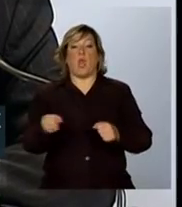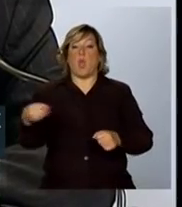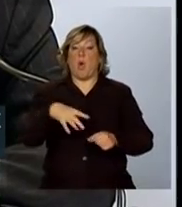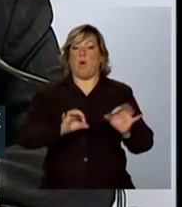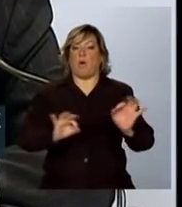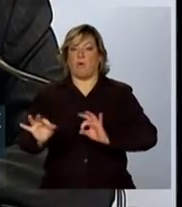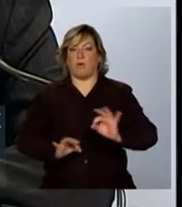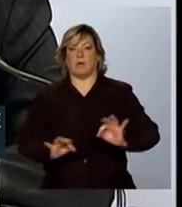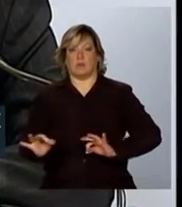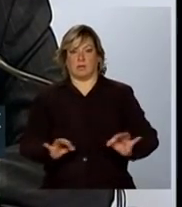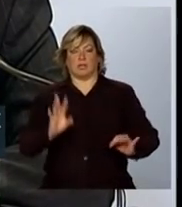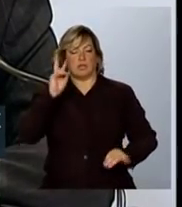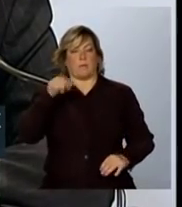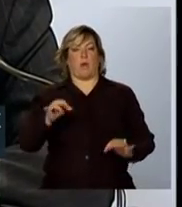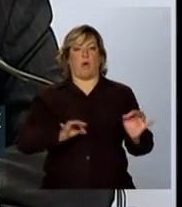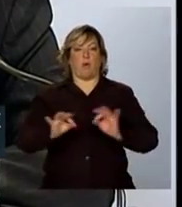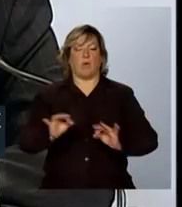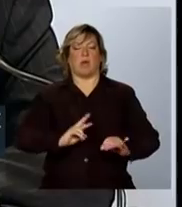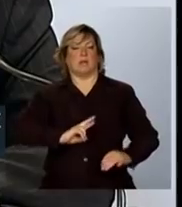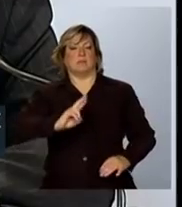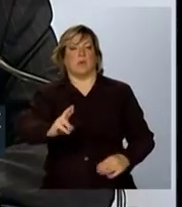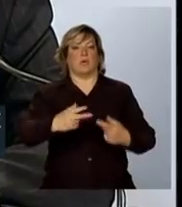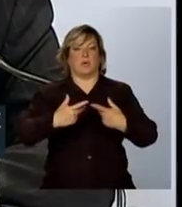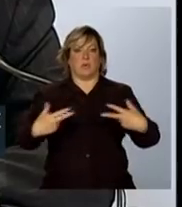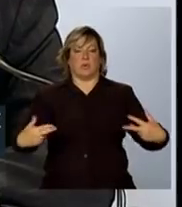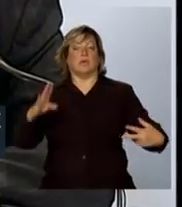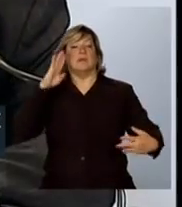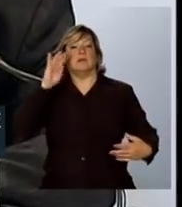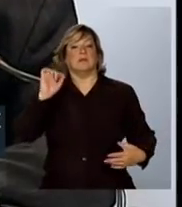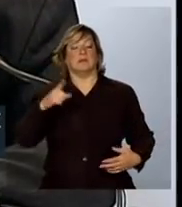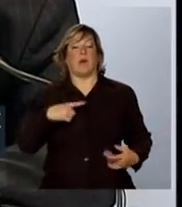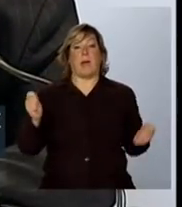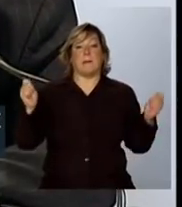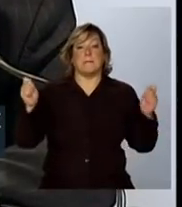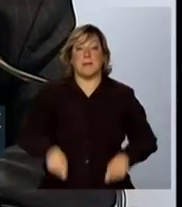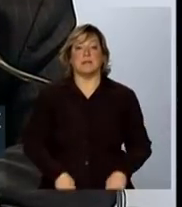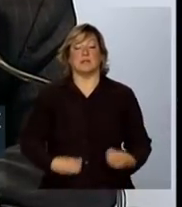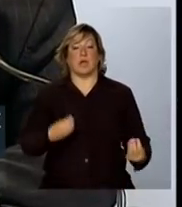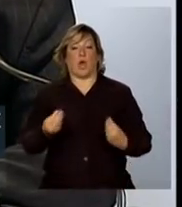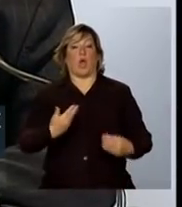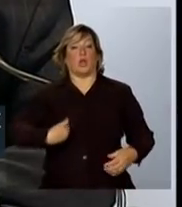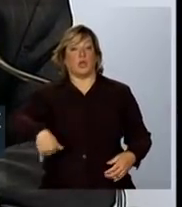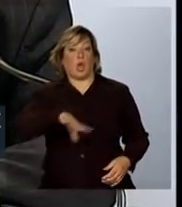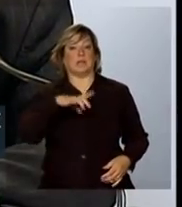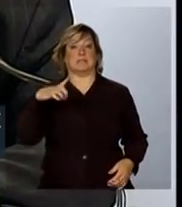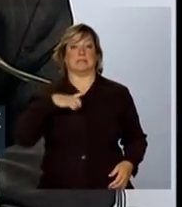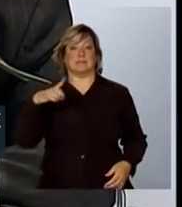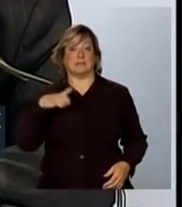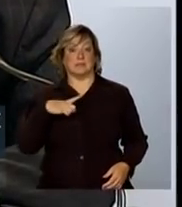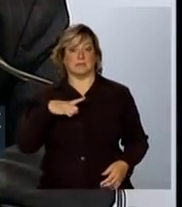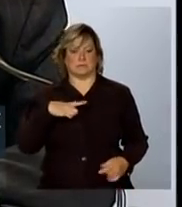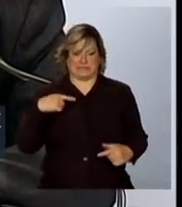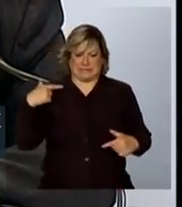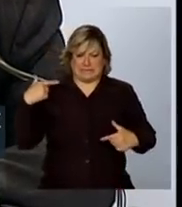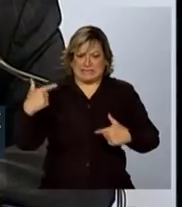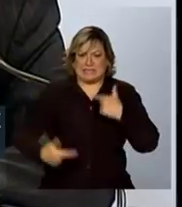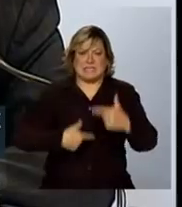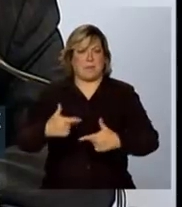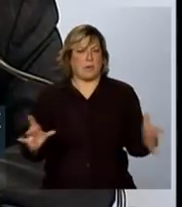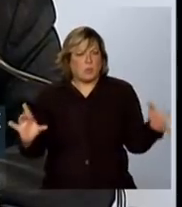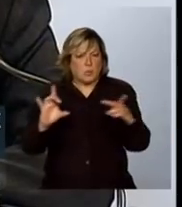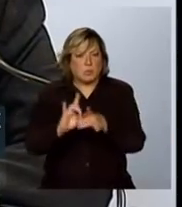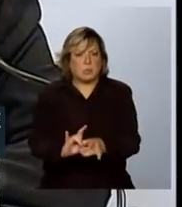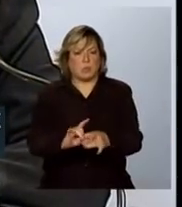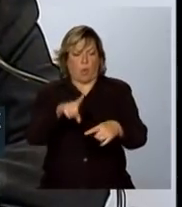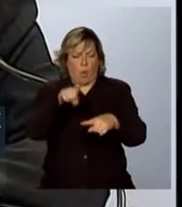do ponto de vista de organização de resposta, em função da capacidade de nós termos uma mobilização mais integral e